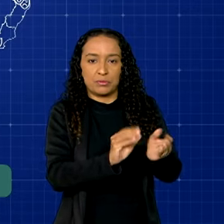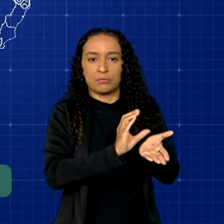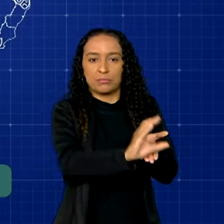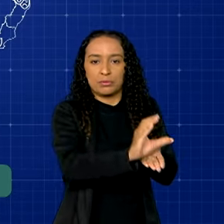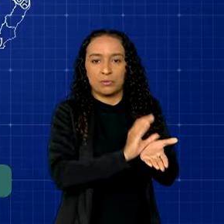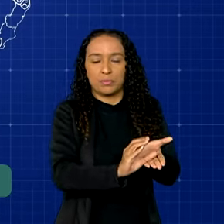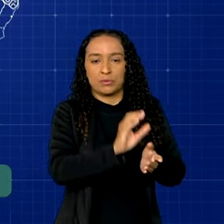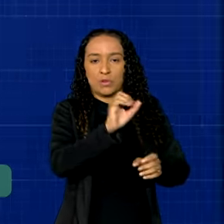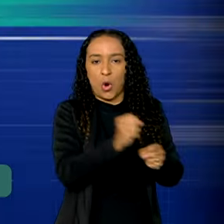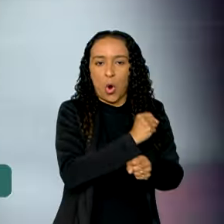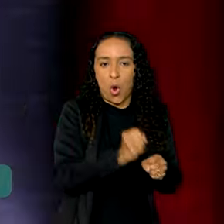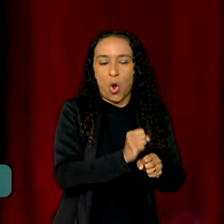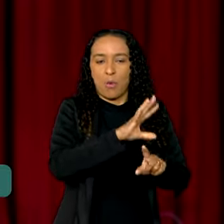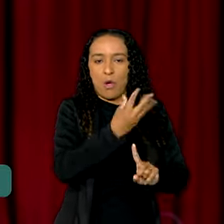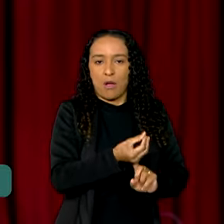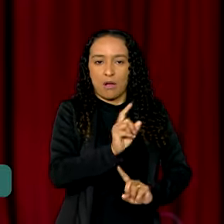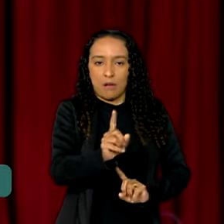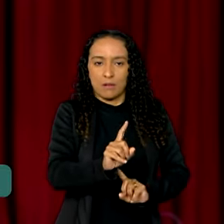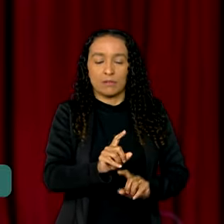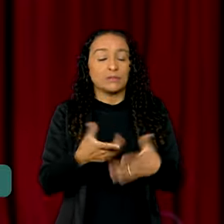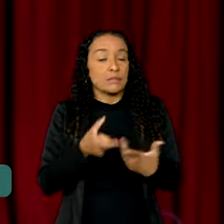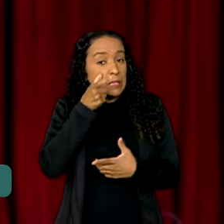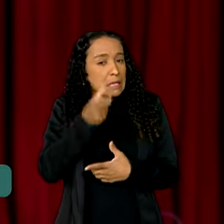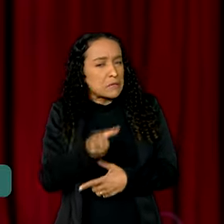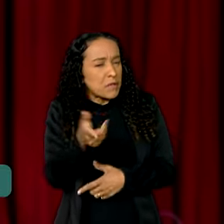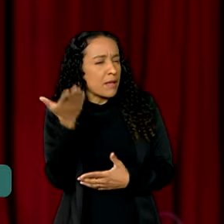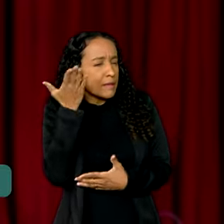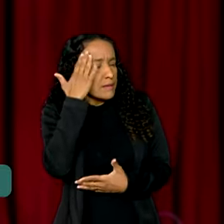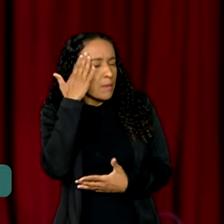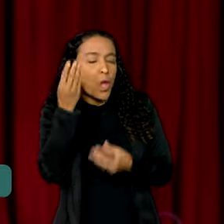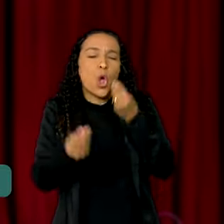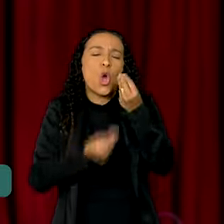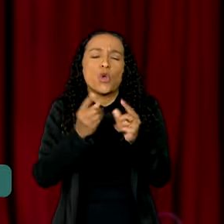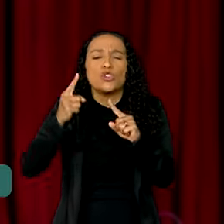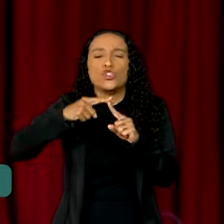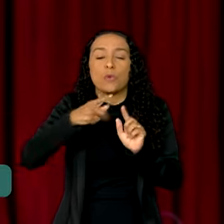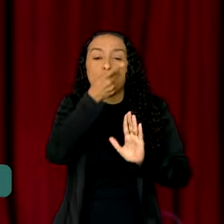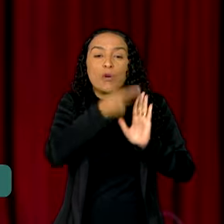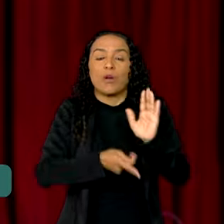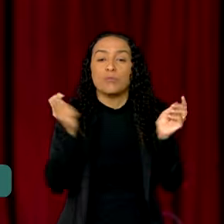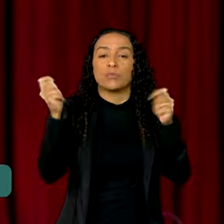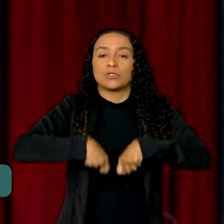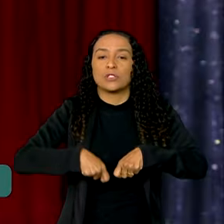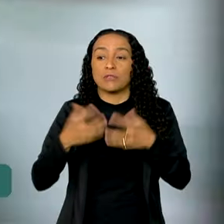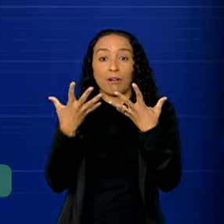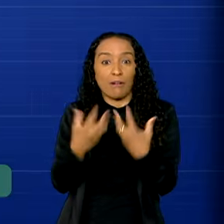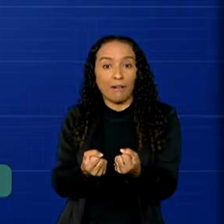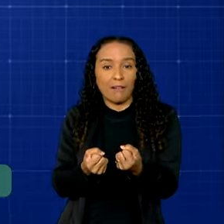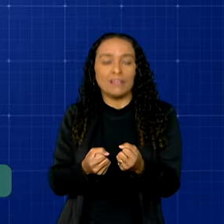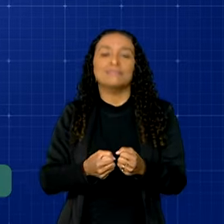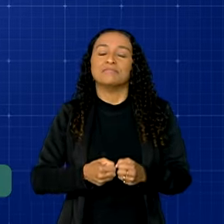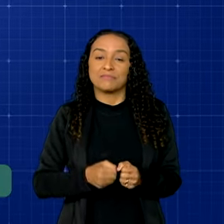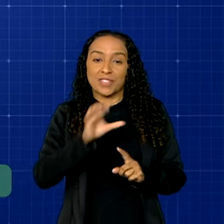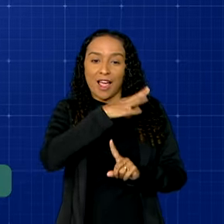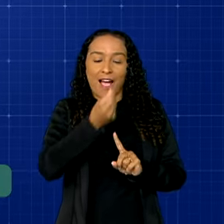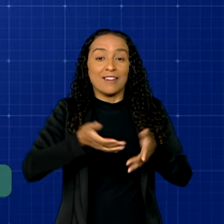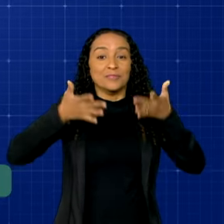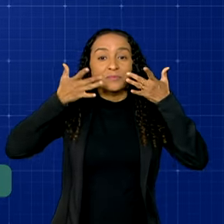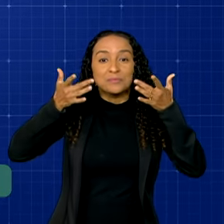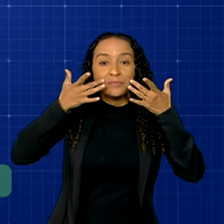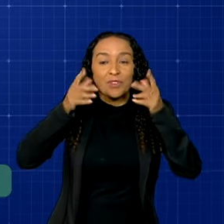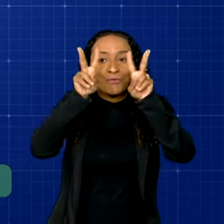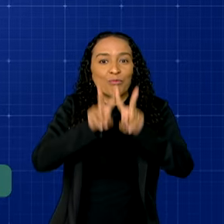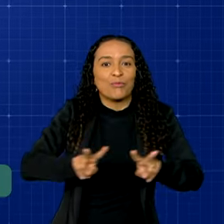obras e artistas. Interessado, você quer saber que tipo de projeto pode ser contemplado? Artes cênicas,